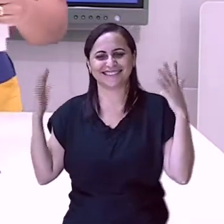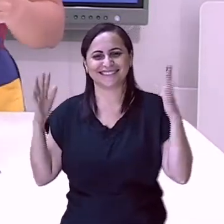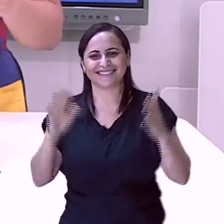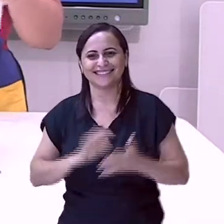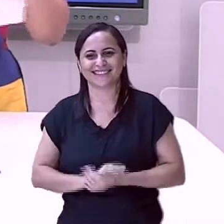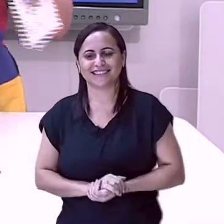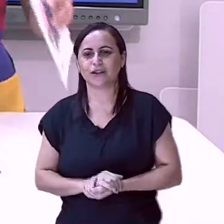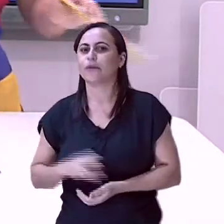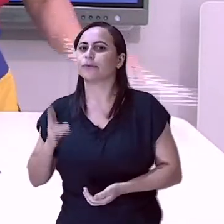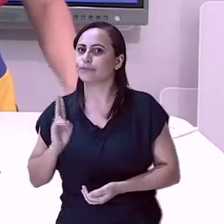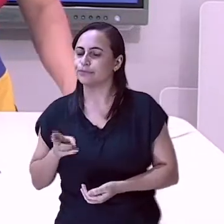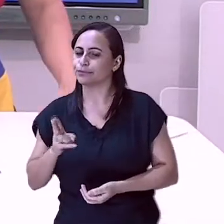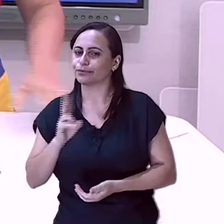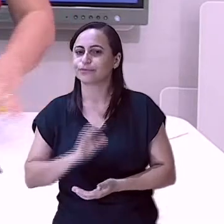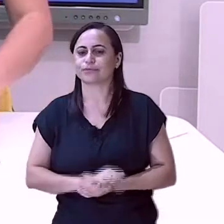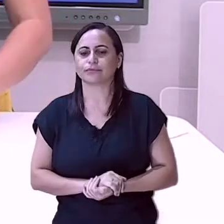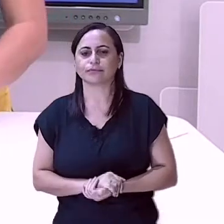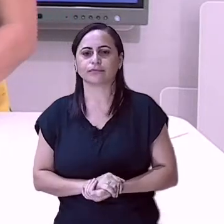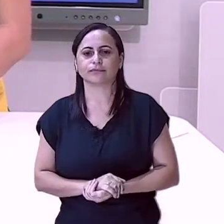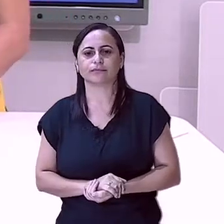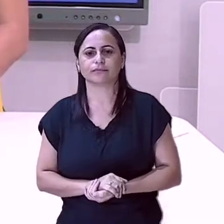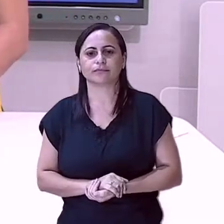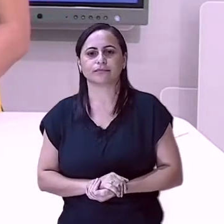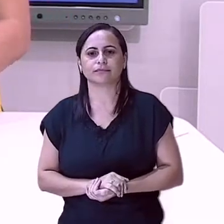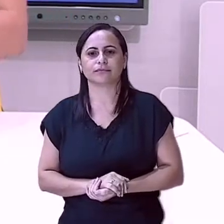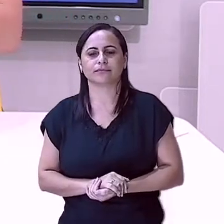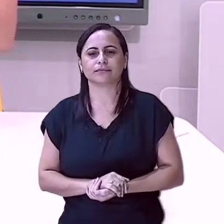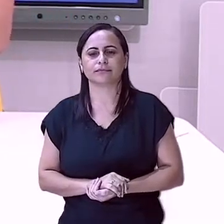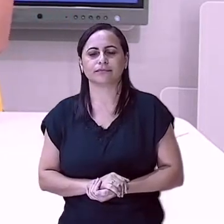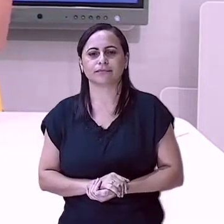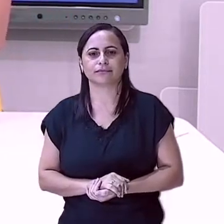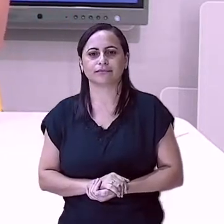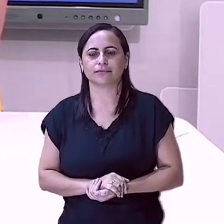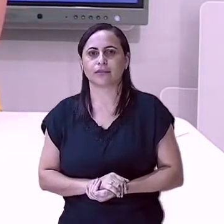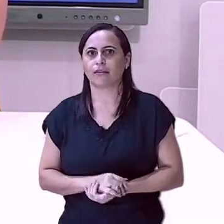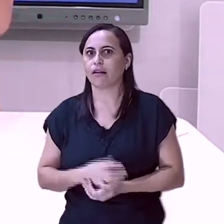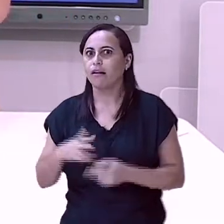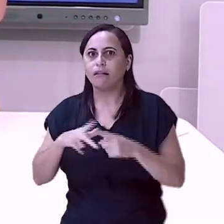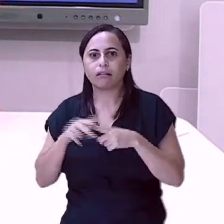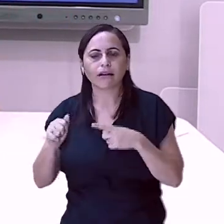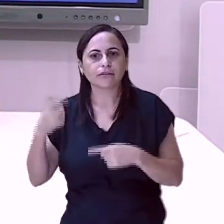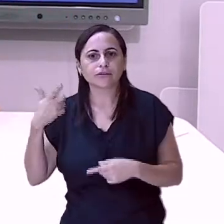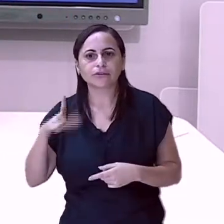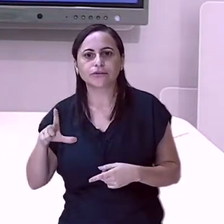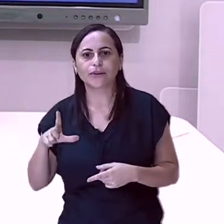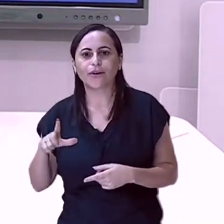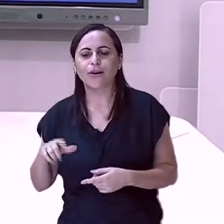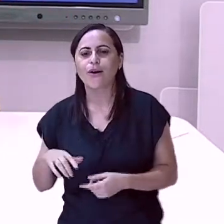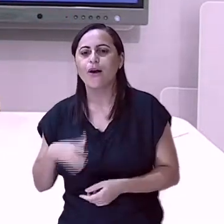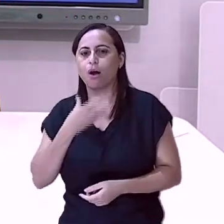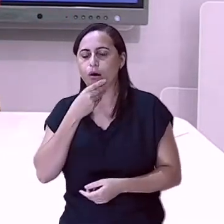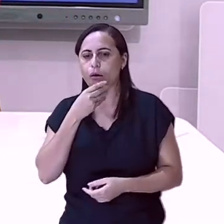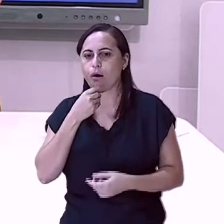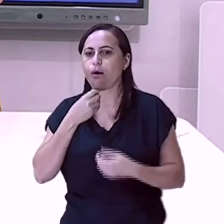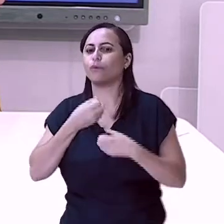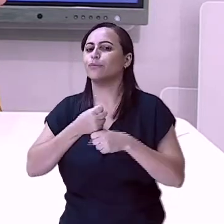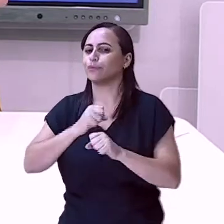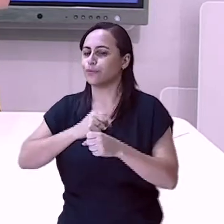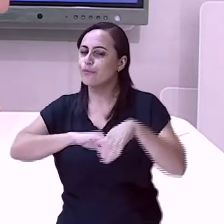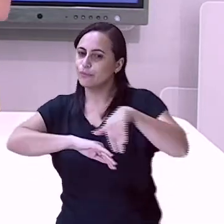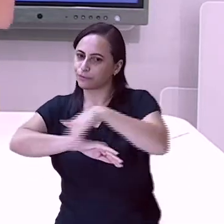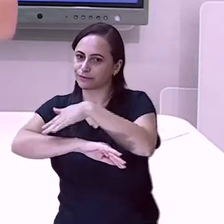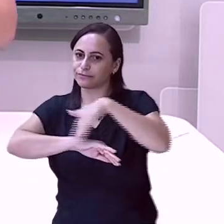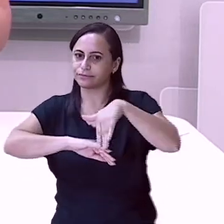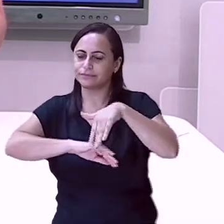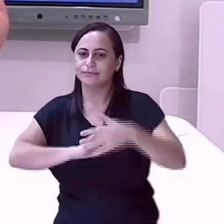Ela já... Continua. Continua. Ai, meu Deus! Ela vai ganhar de novo, criança! Olha o gari! Foi falado. O gari foi